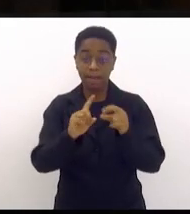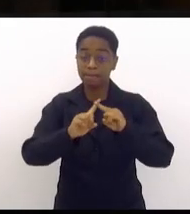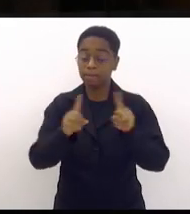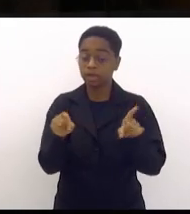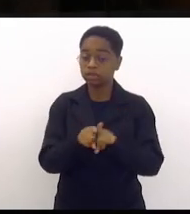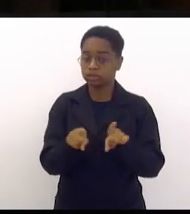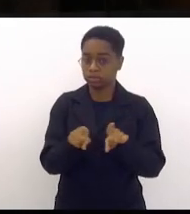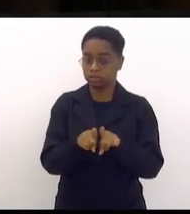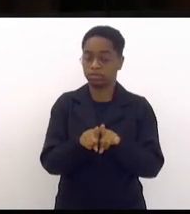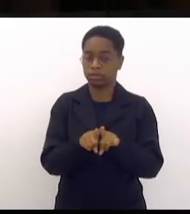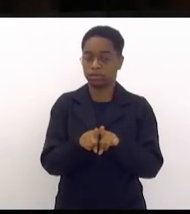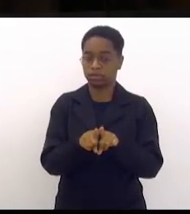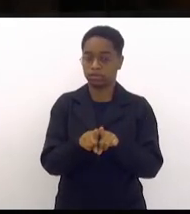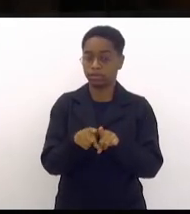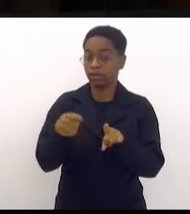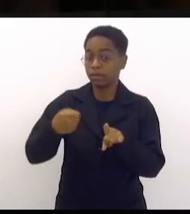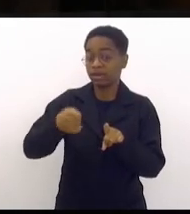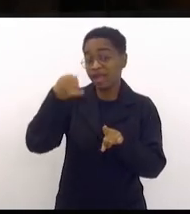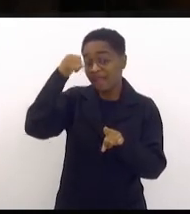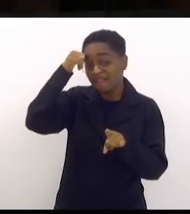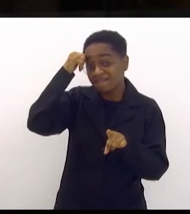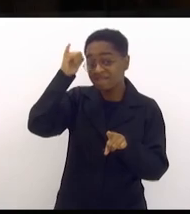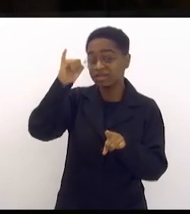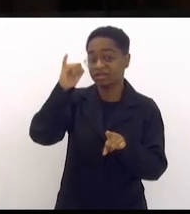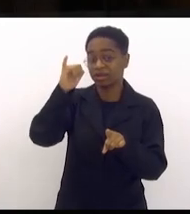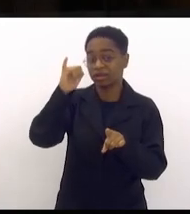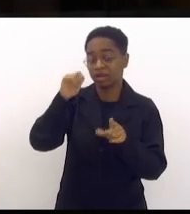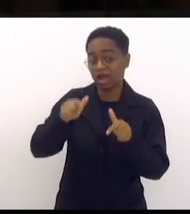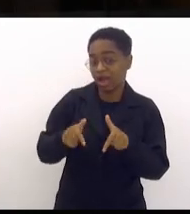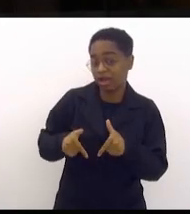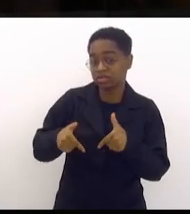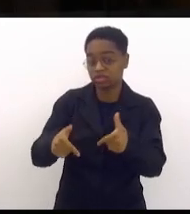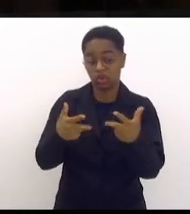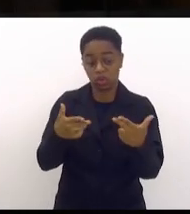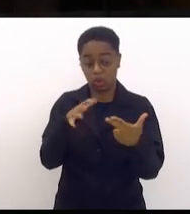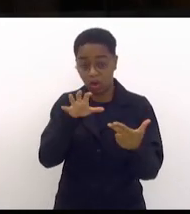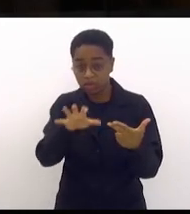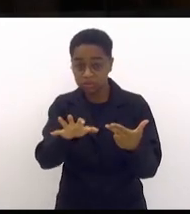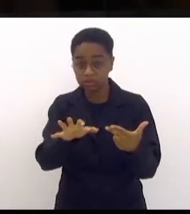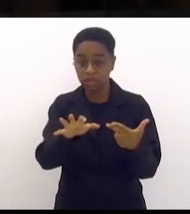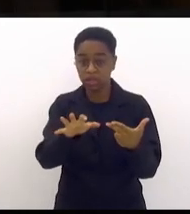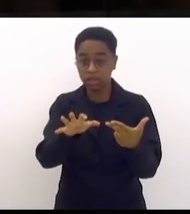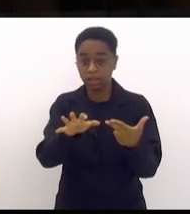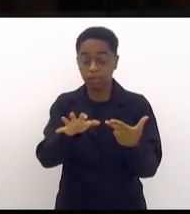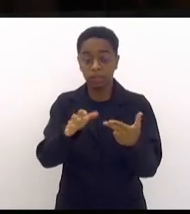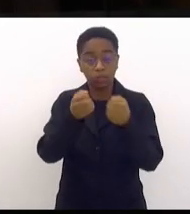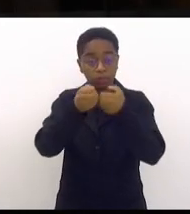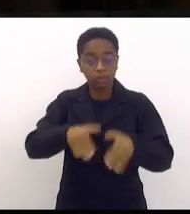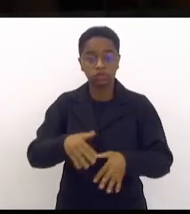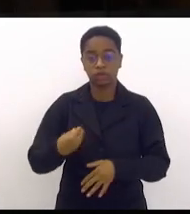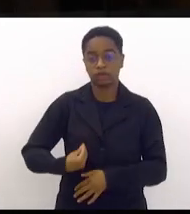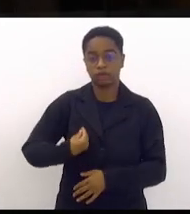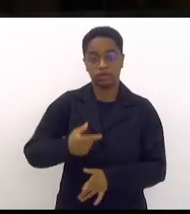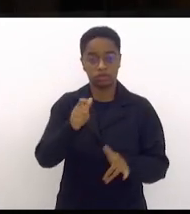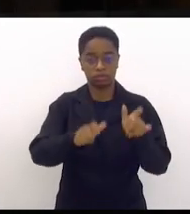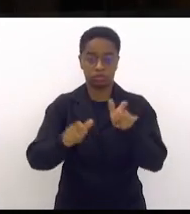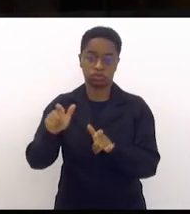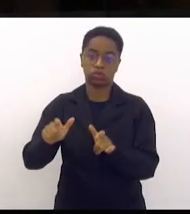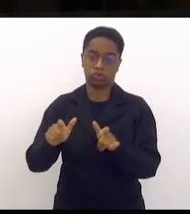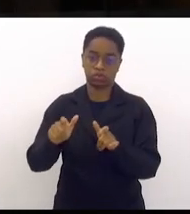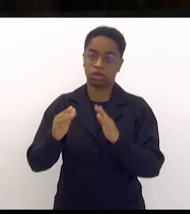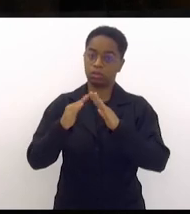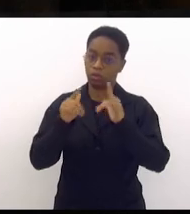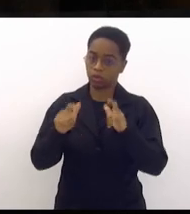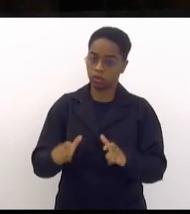também prevenir que ações como essas não inviabilizem a vida das pessoas, que